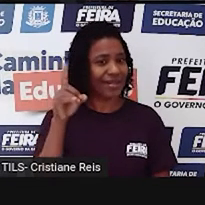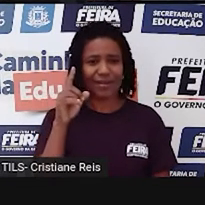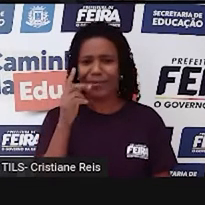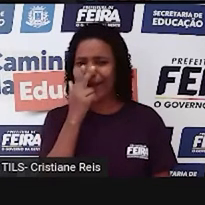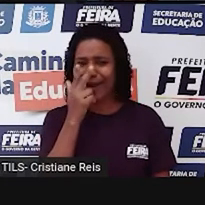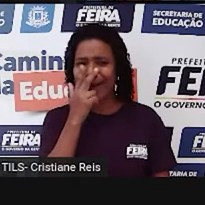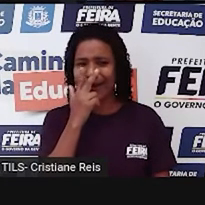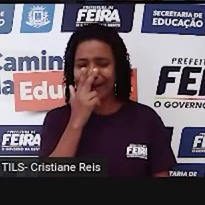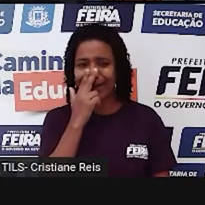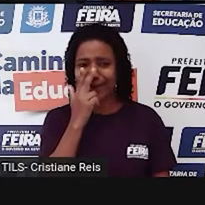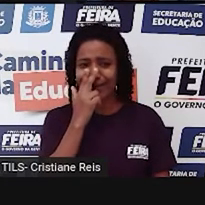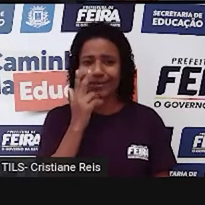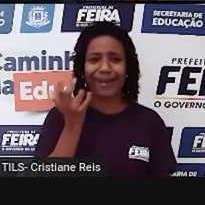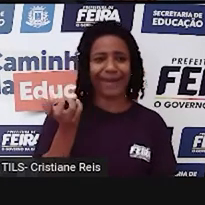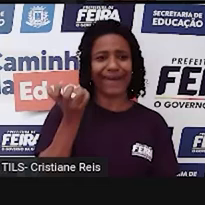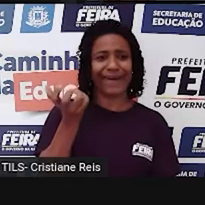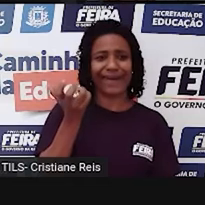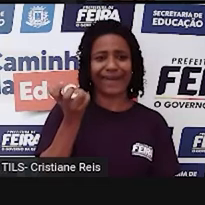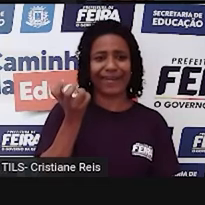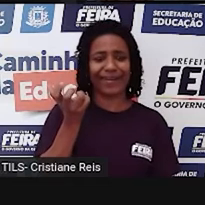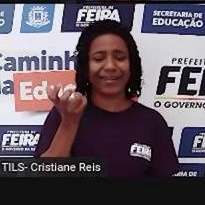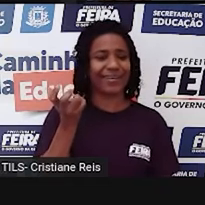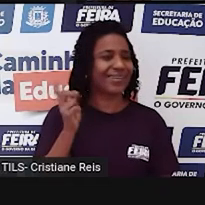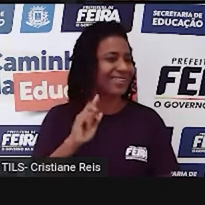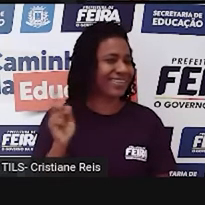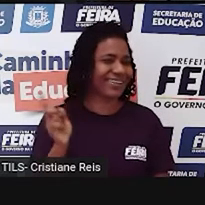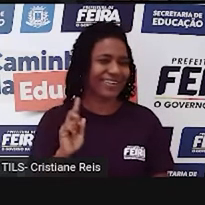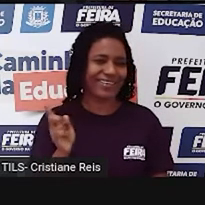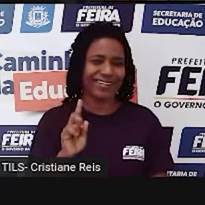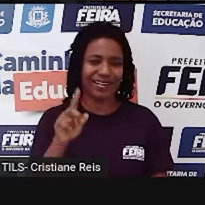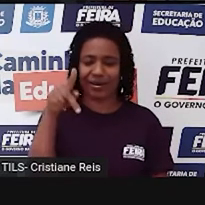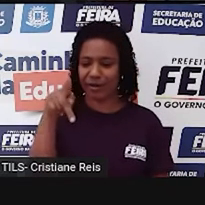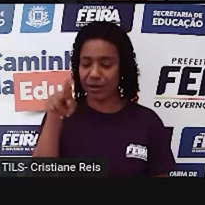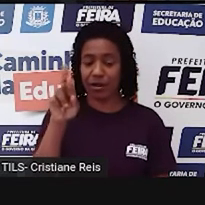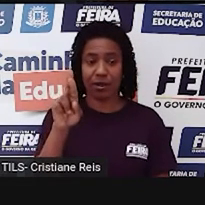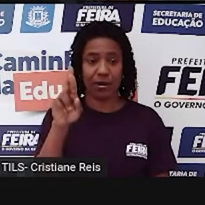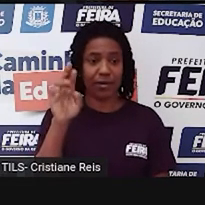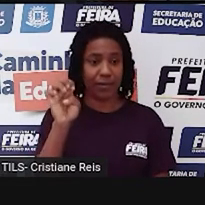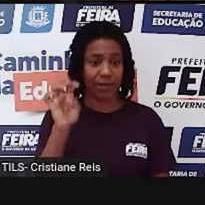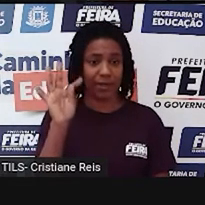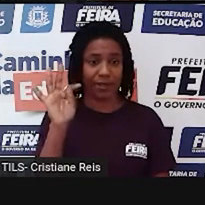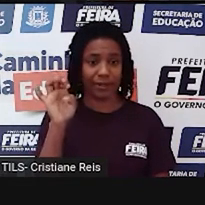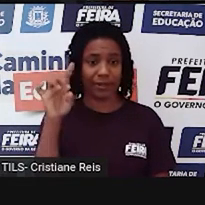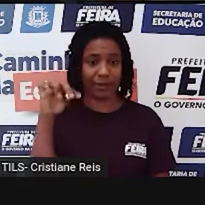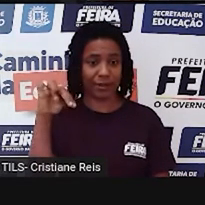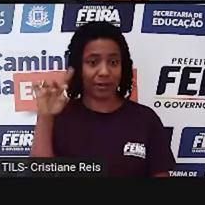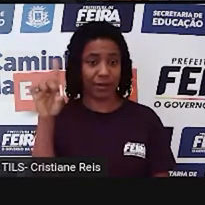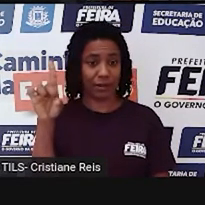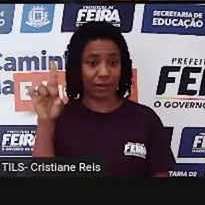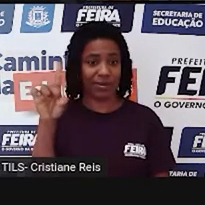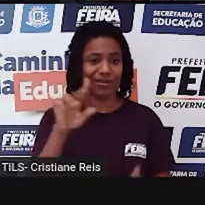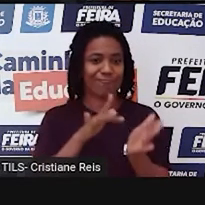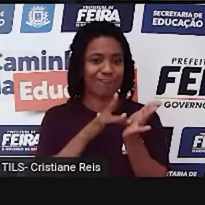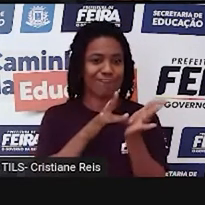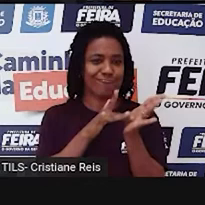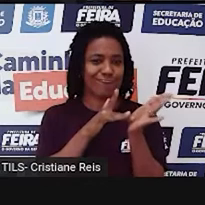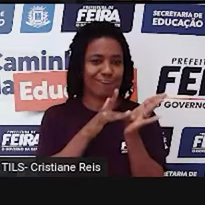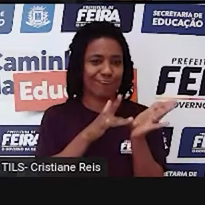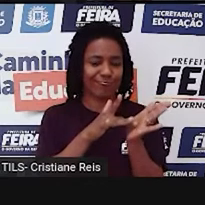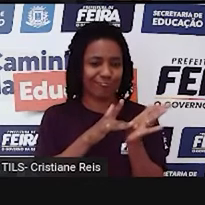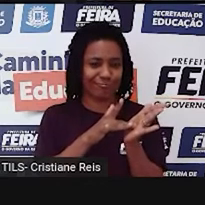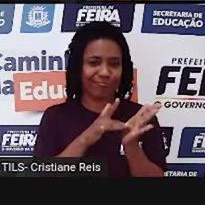Mas, na verdade, pretend, seria uma espécie de fingimento. Ok? Just a moment, please.